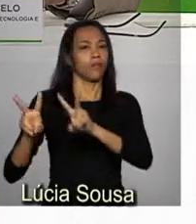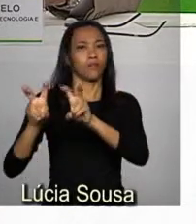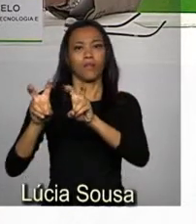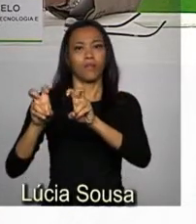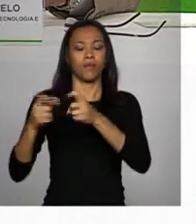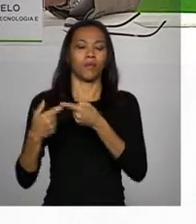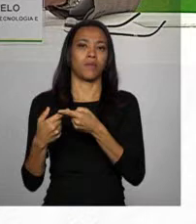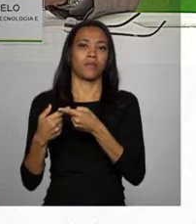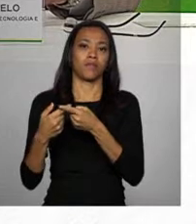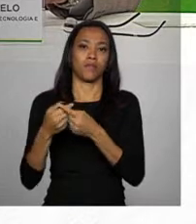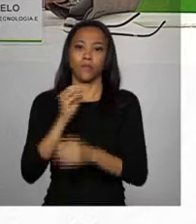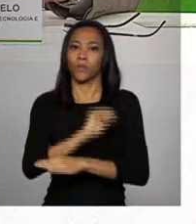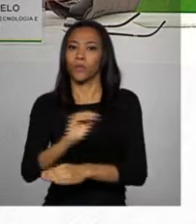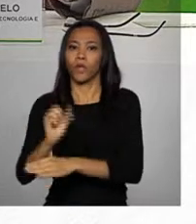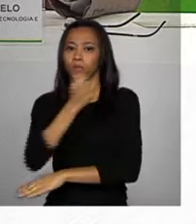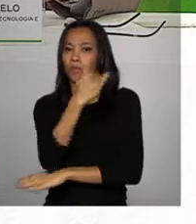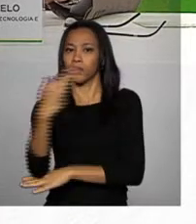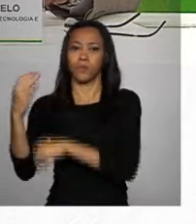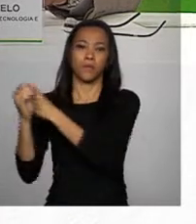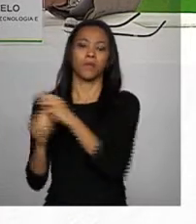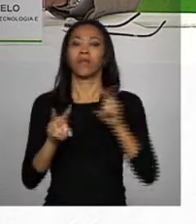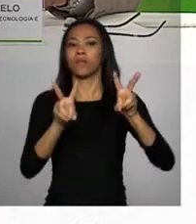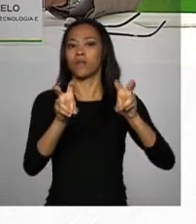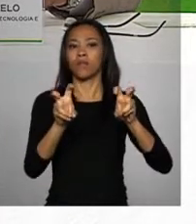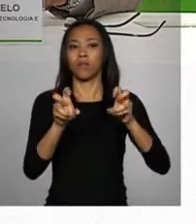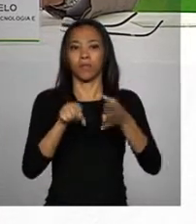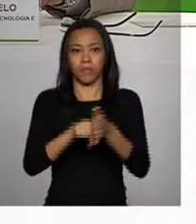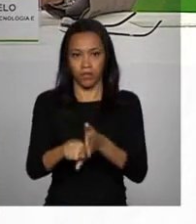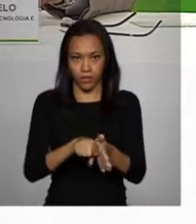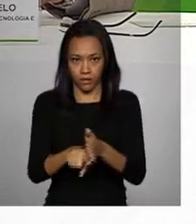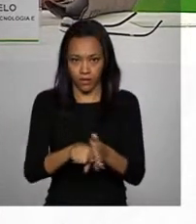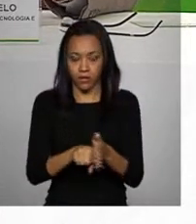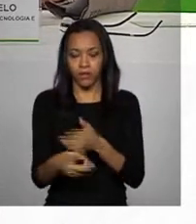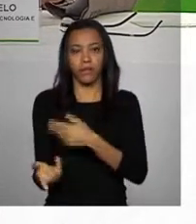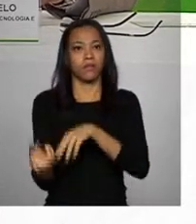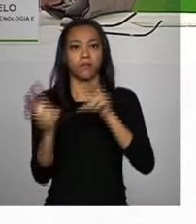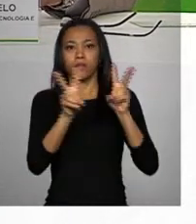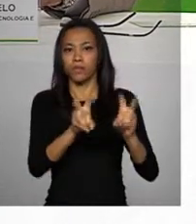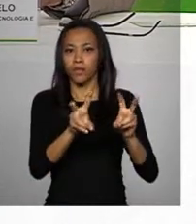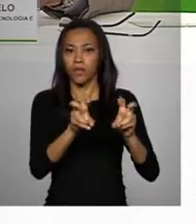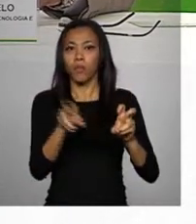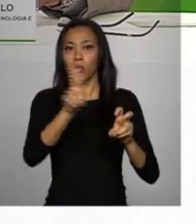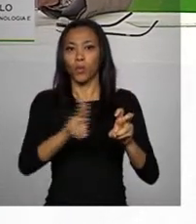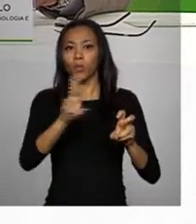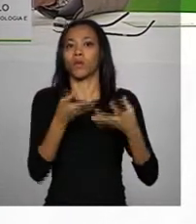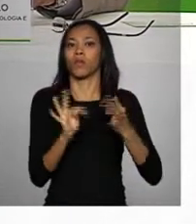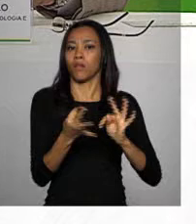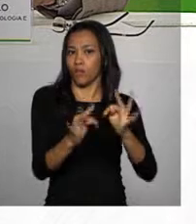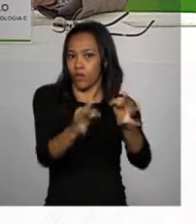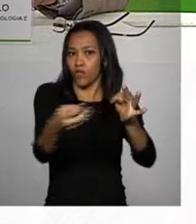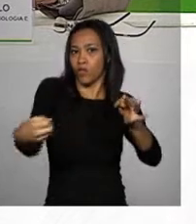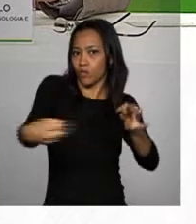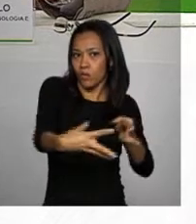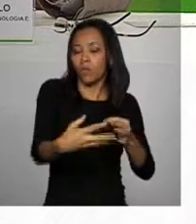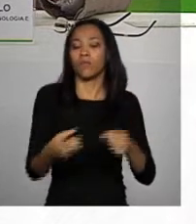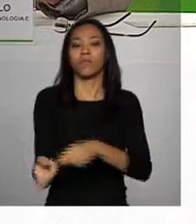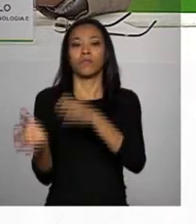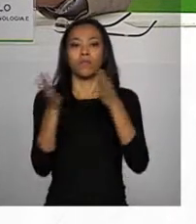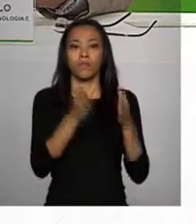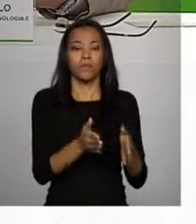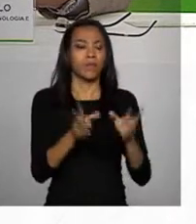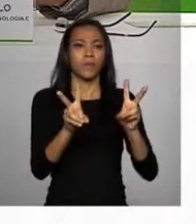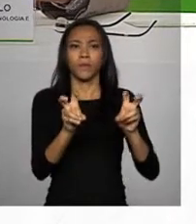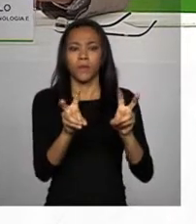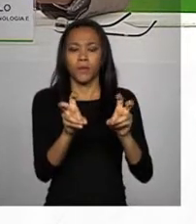ambiente, de pesquisa, de inovação, de proteção